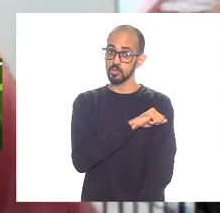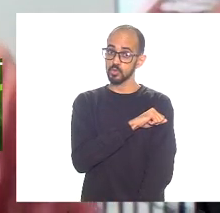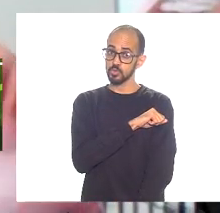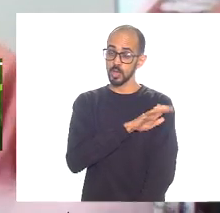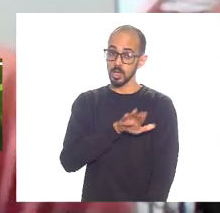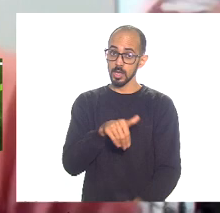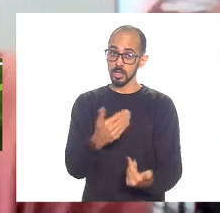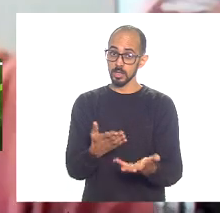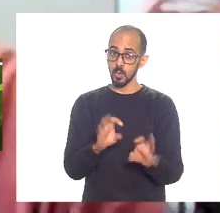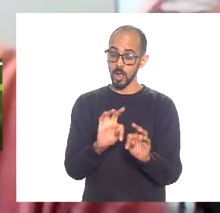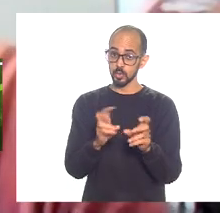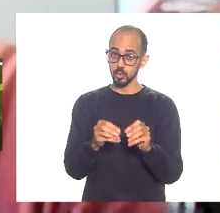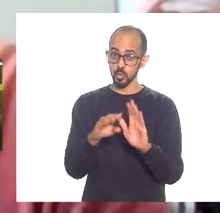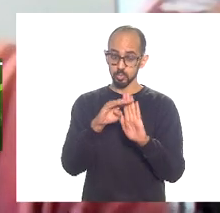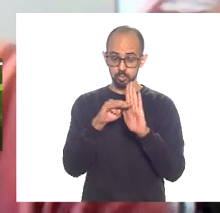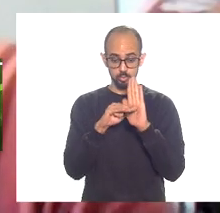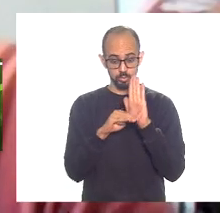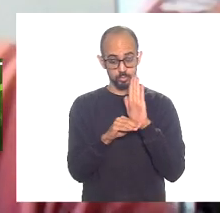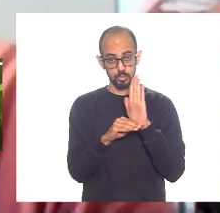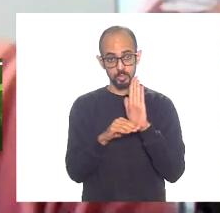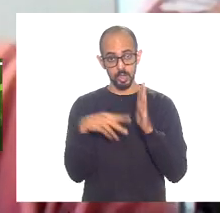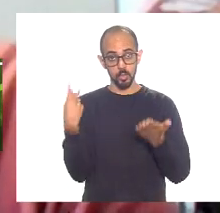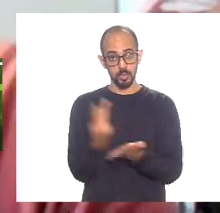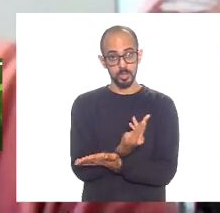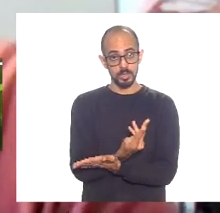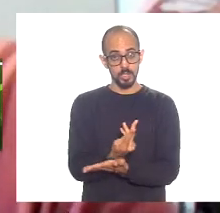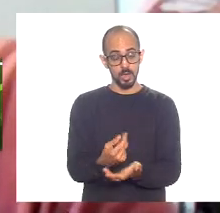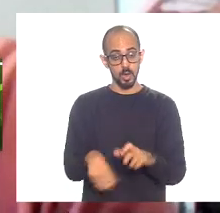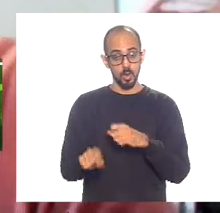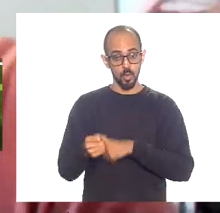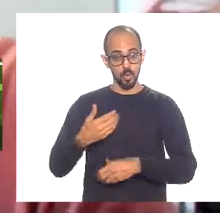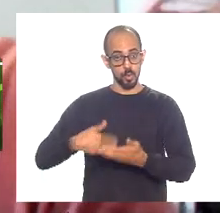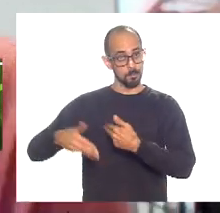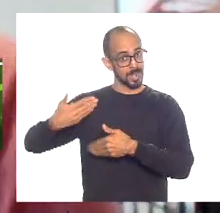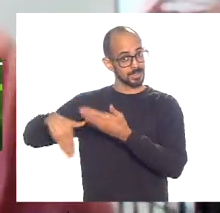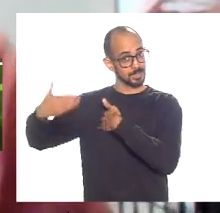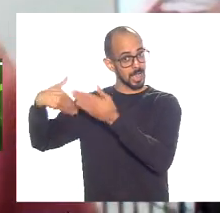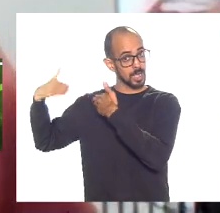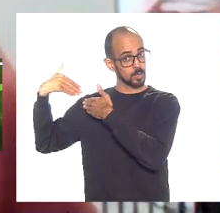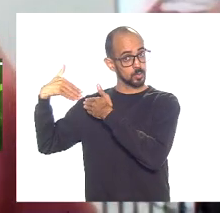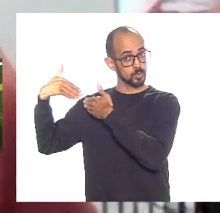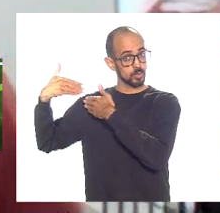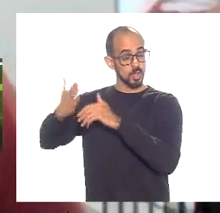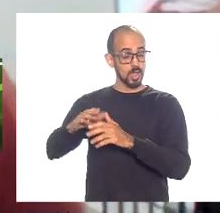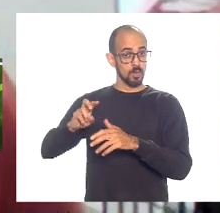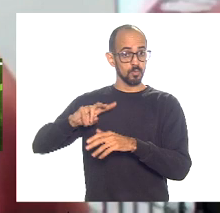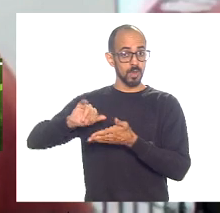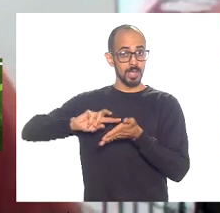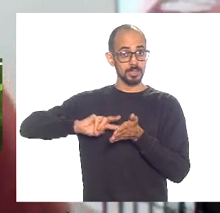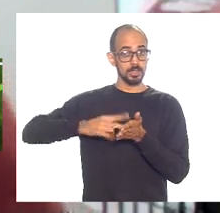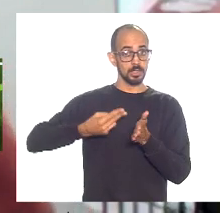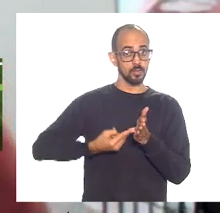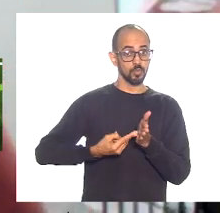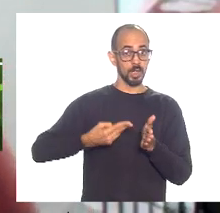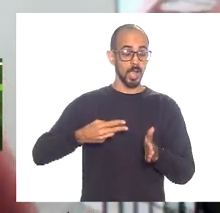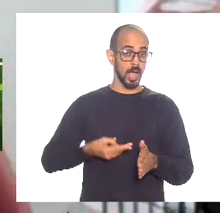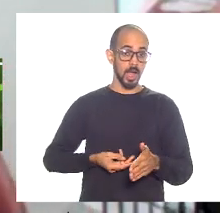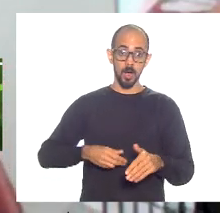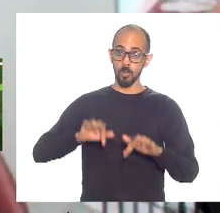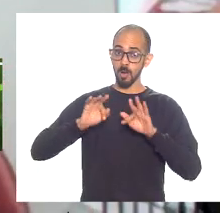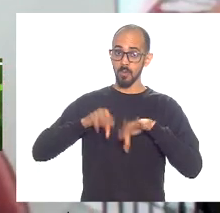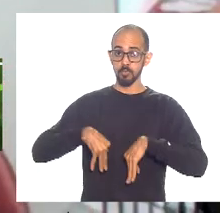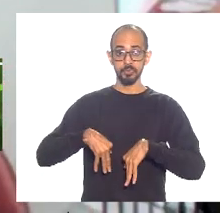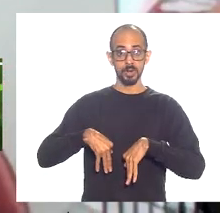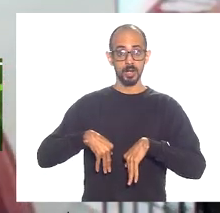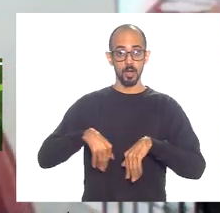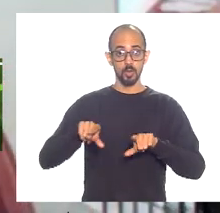somados ao que a gente já vivenciou no regime de recuperação fiscal anterior vão significar um estrangulamento dos serviços públicos no estado